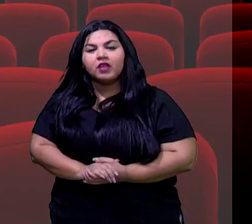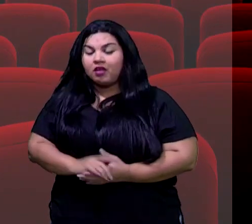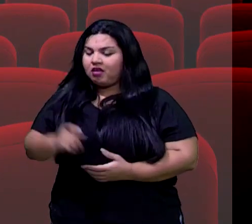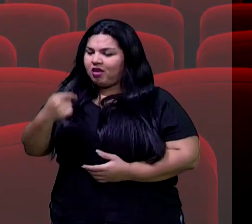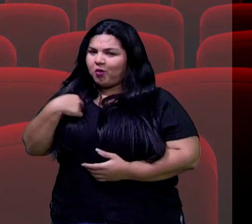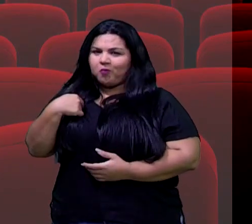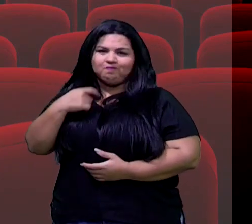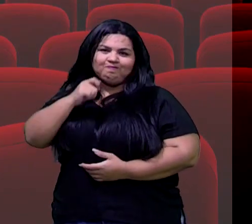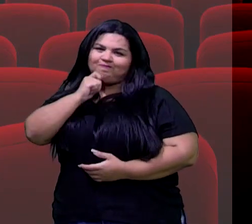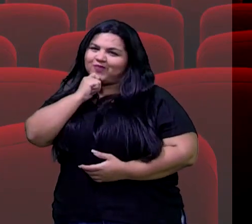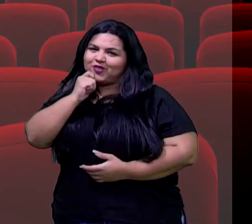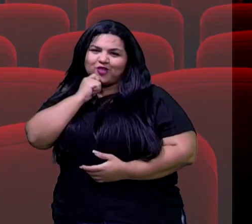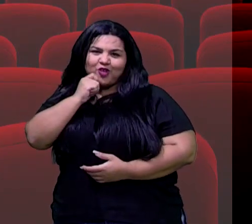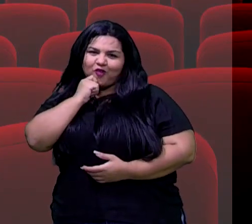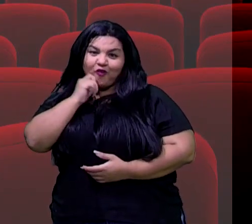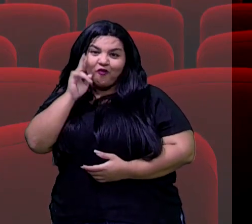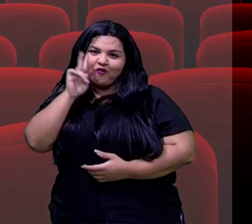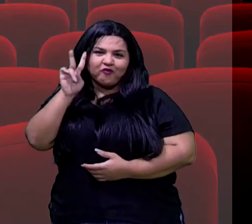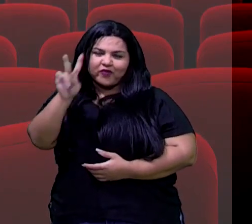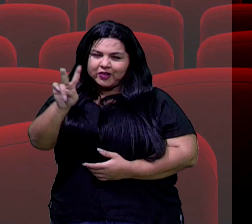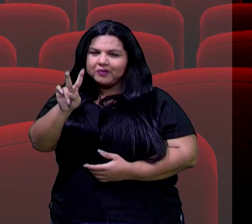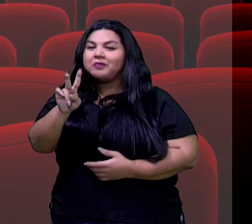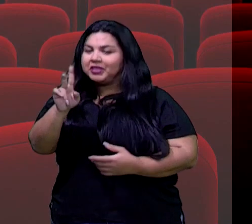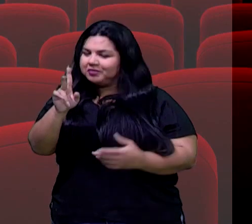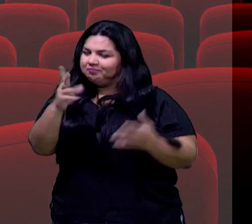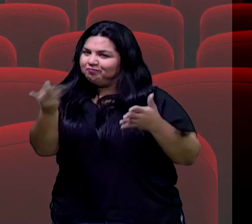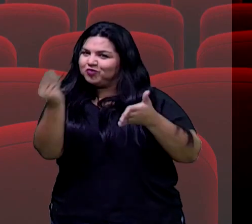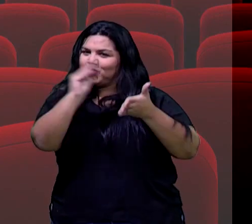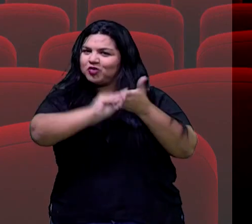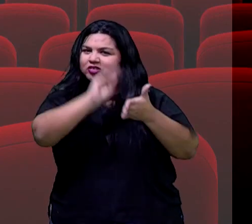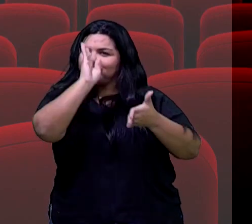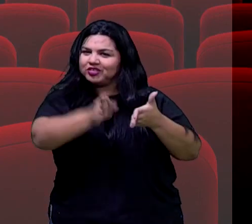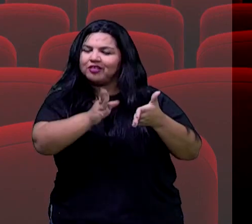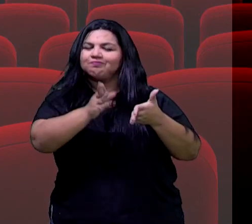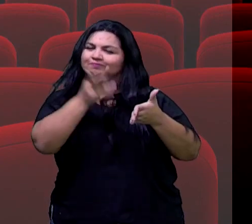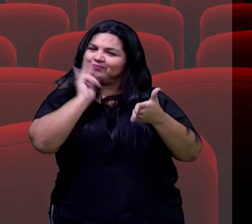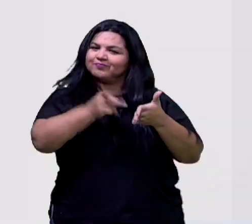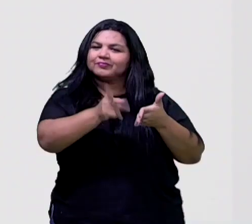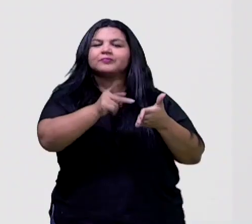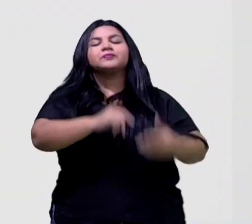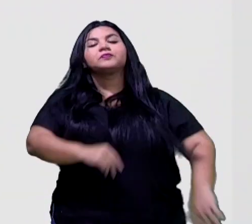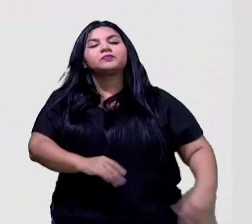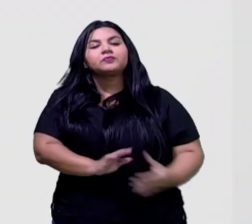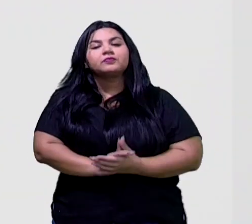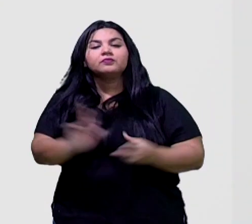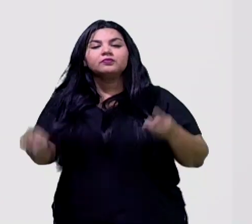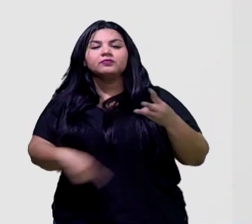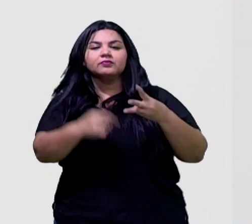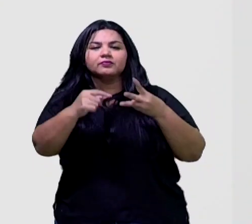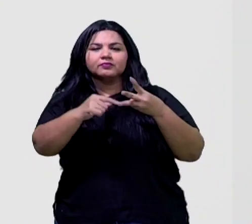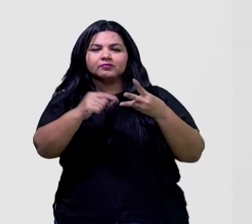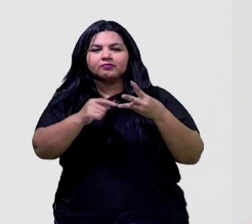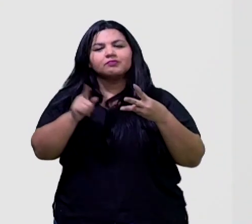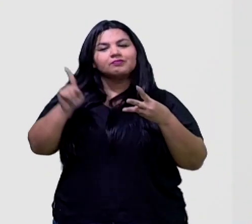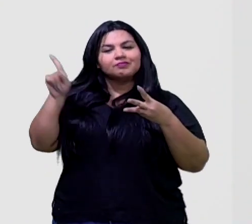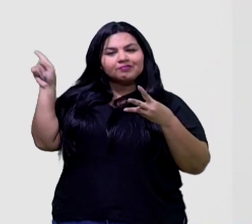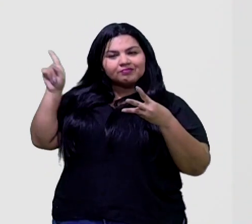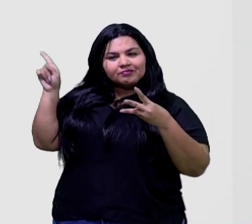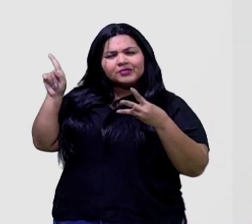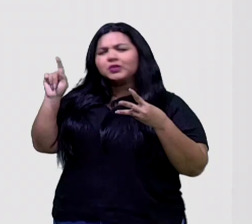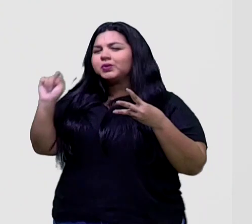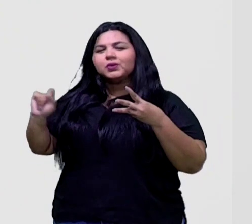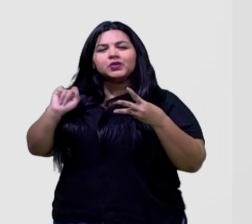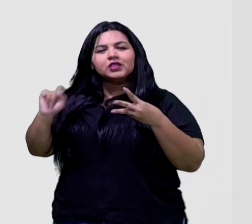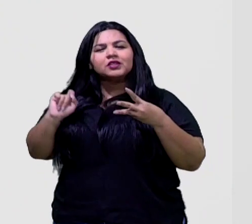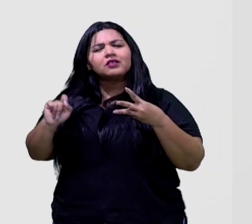ainda não assisti, confesso pra vocês, mas entrou na minha lista. Vamos pro próximo filme, olha só, Gênio Indomável.